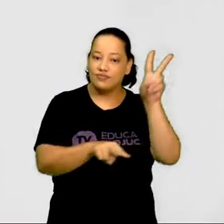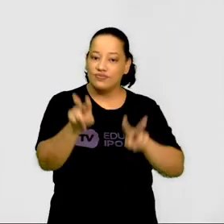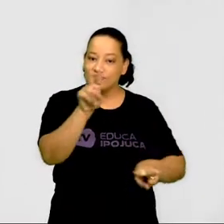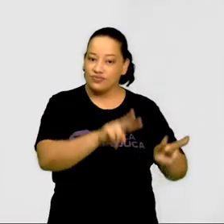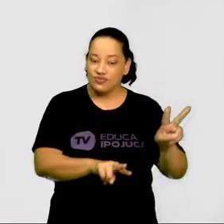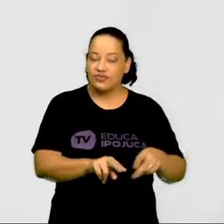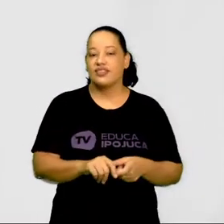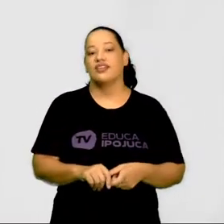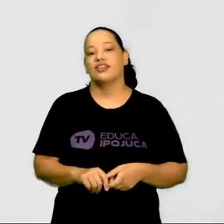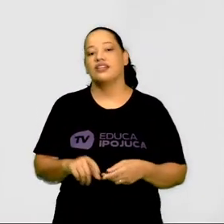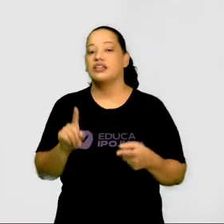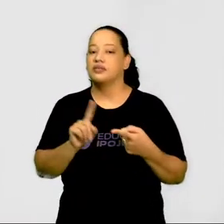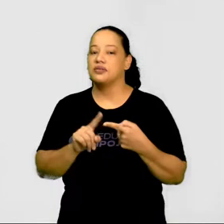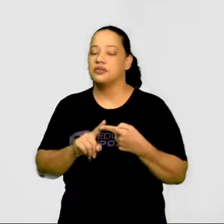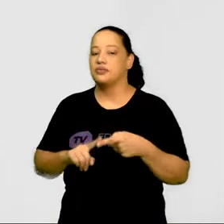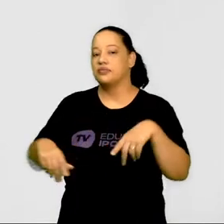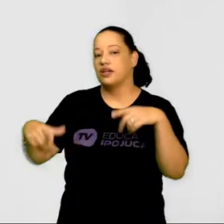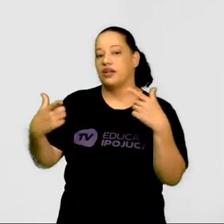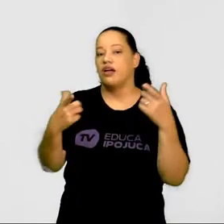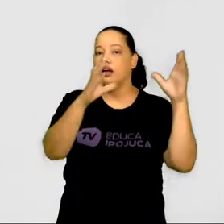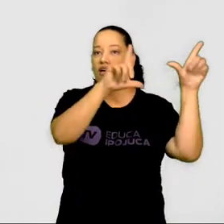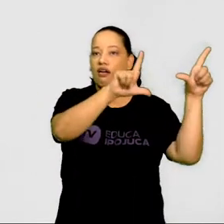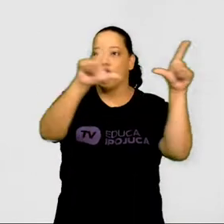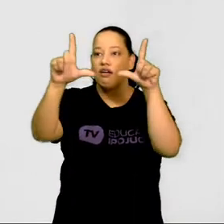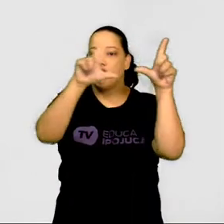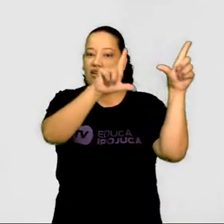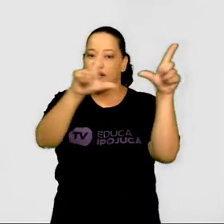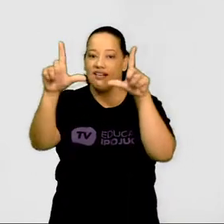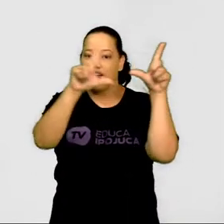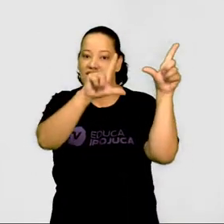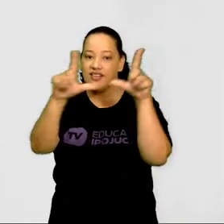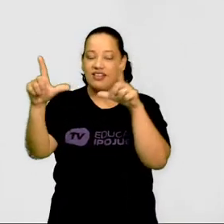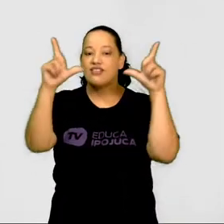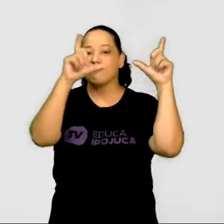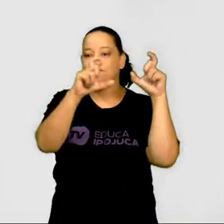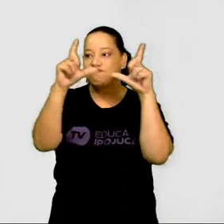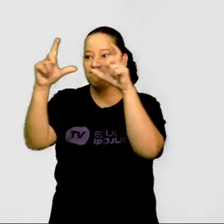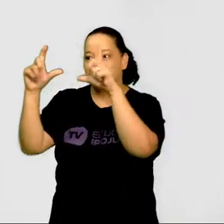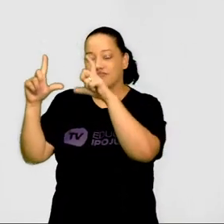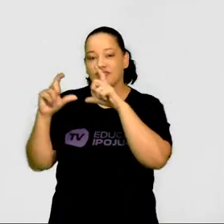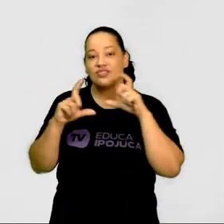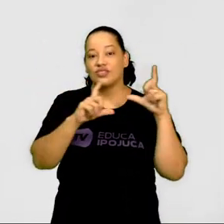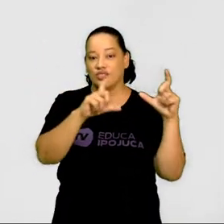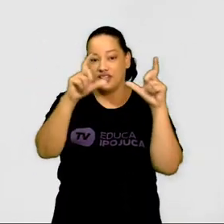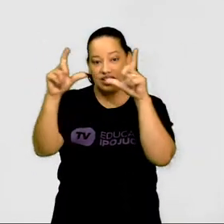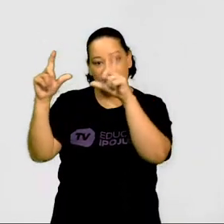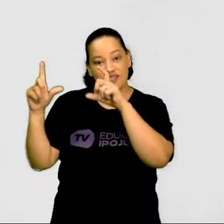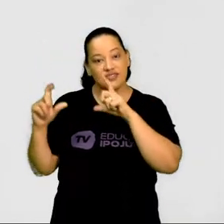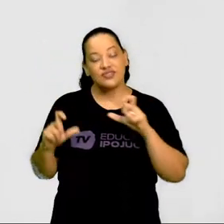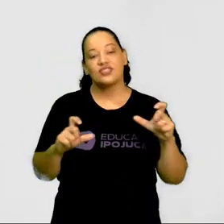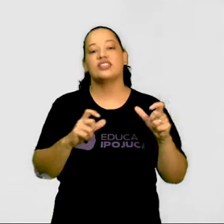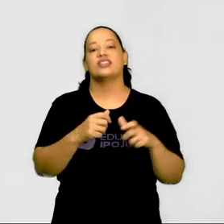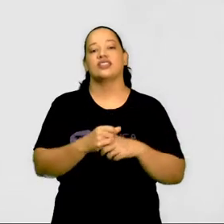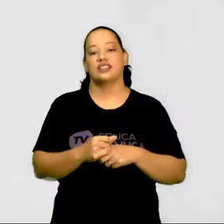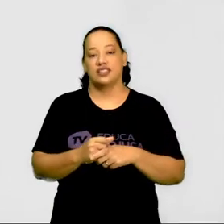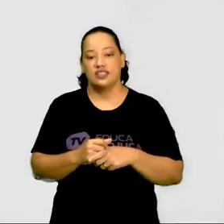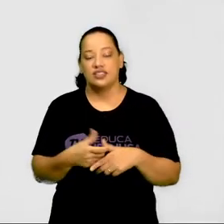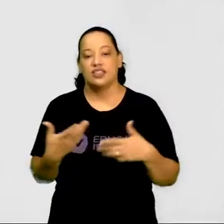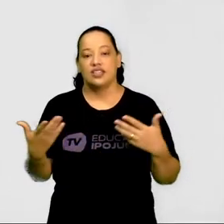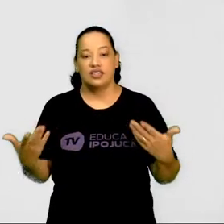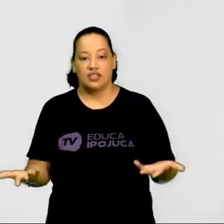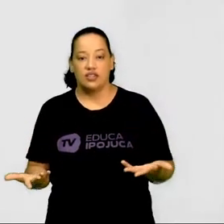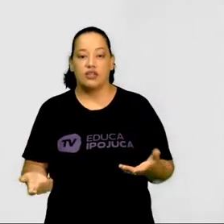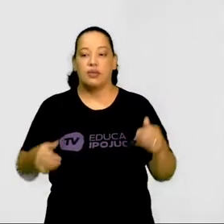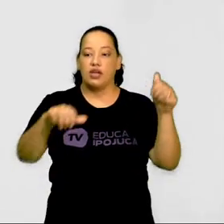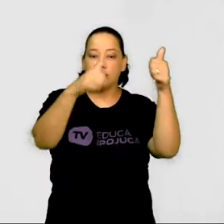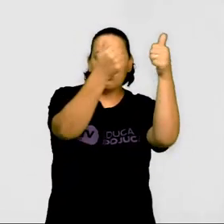A fotografia, uma galeria, onde tem pessoas apreciando essas obras de fotografia, não só a fotografia,